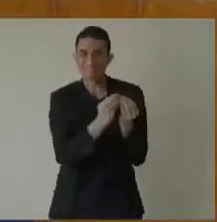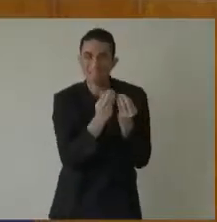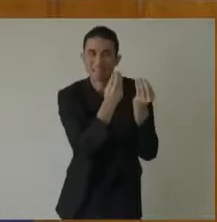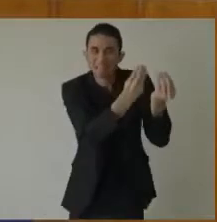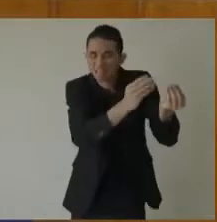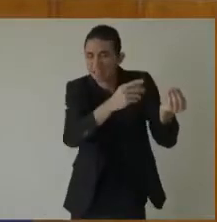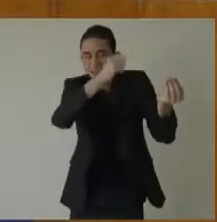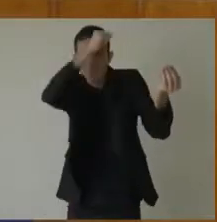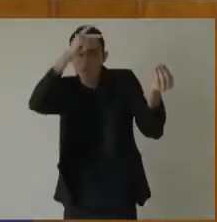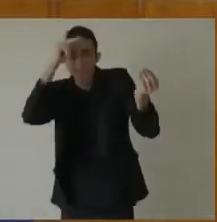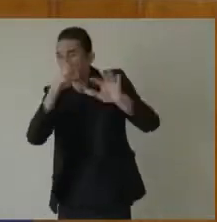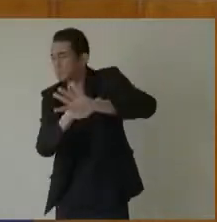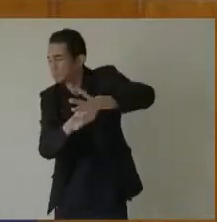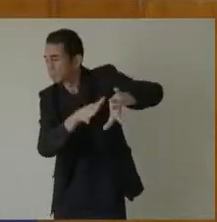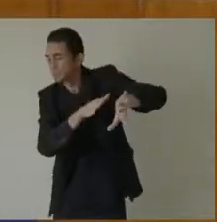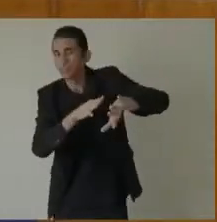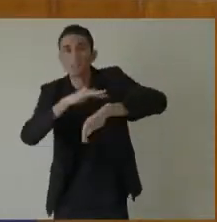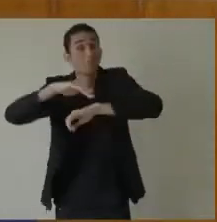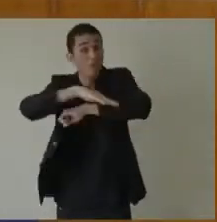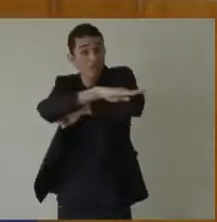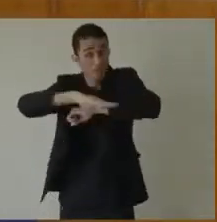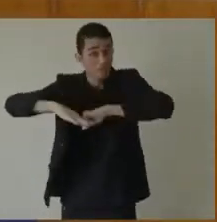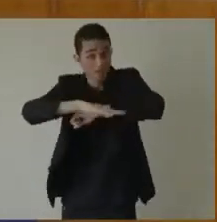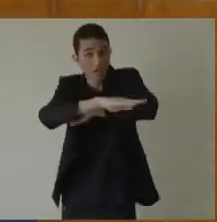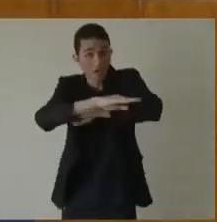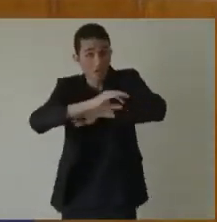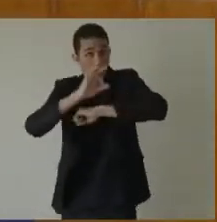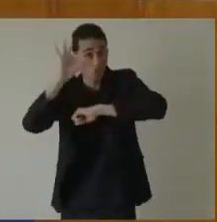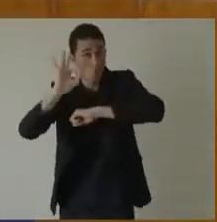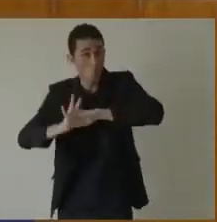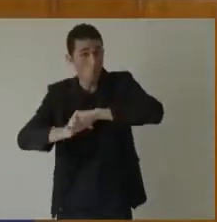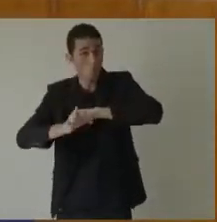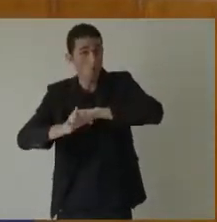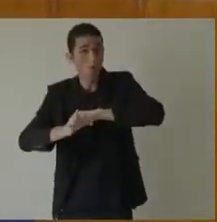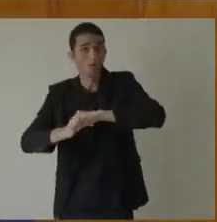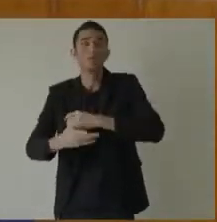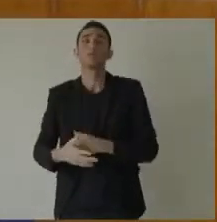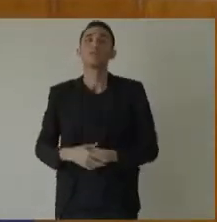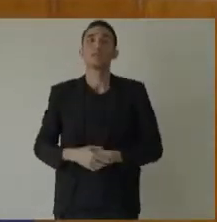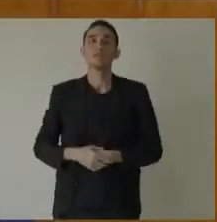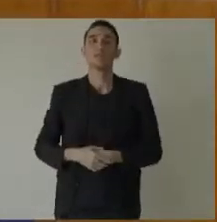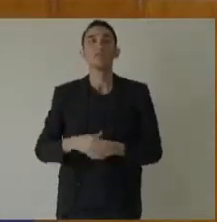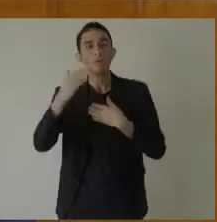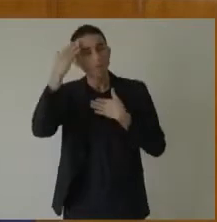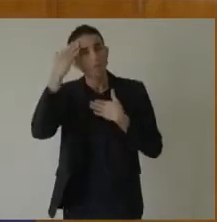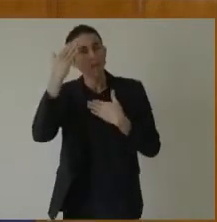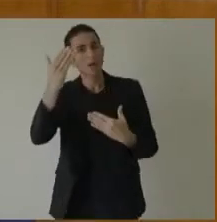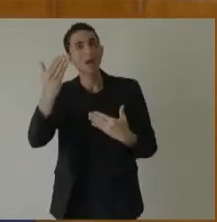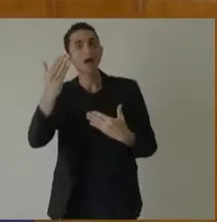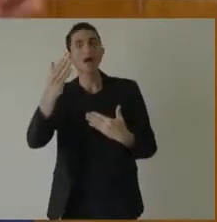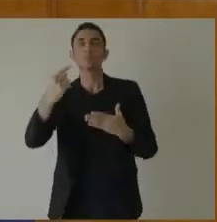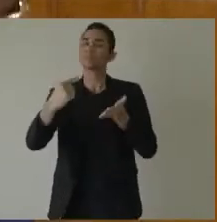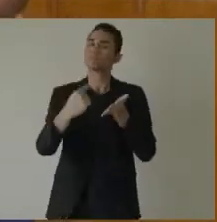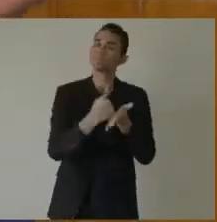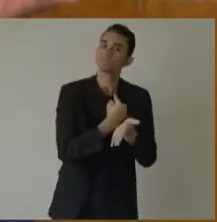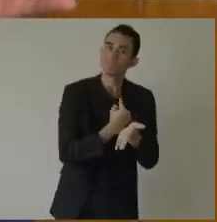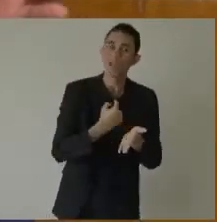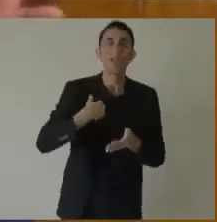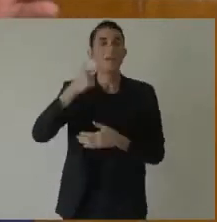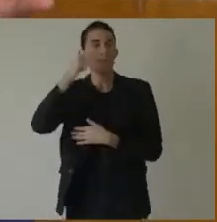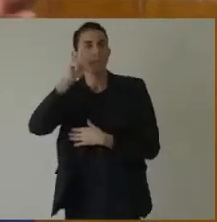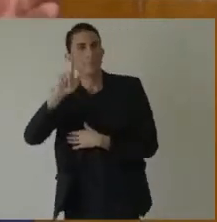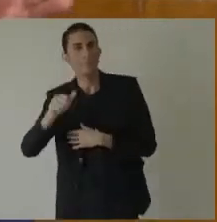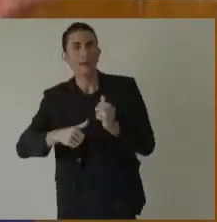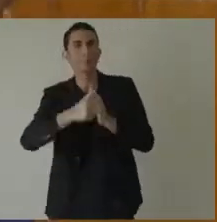Obrigado pela pergunta. Eu sendo eleito, primeira coisa eu quero saber dos bilhões